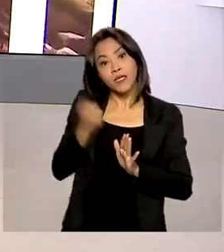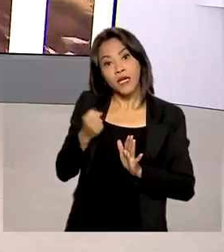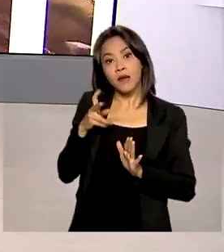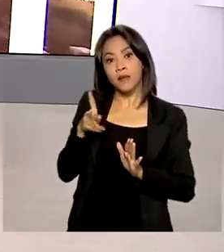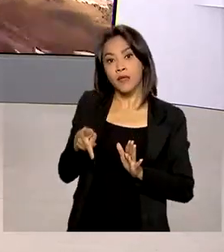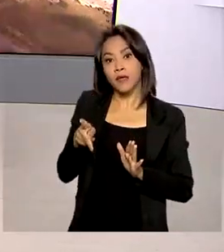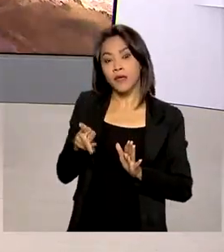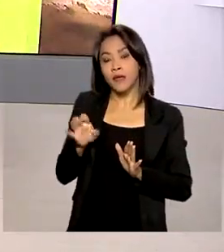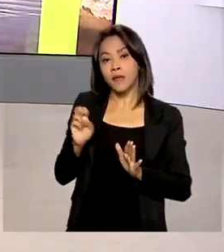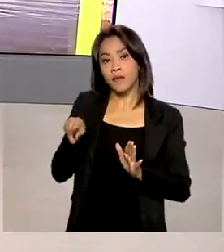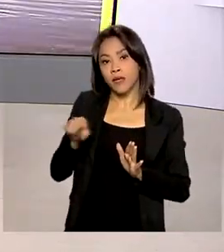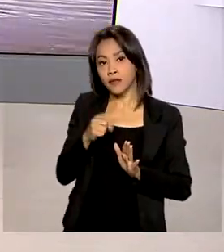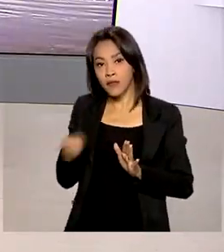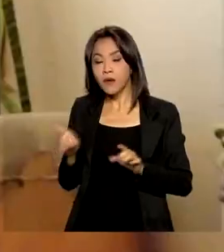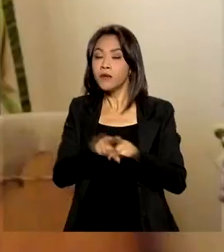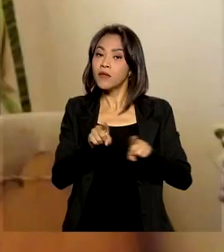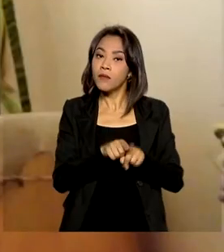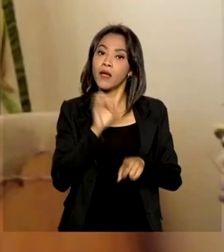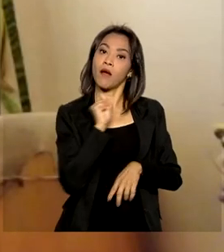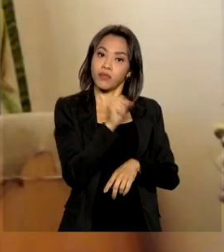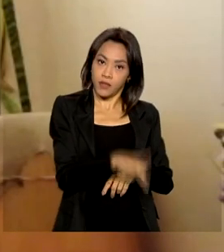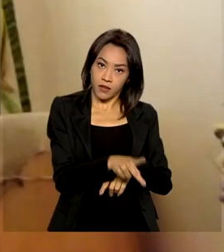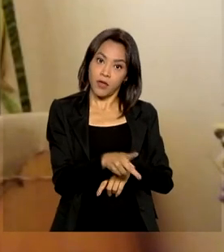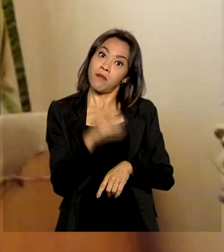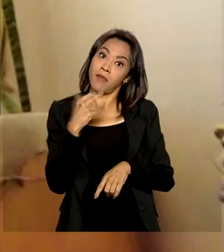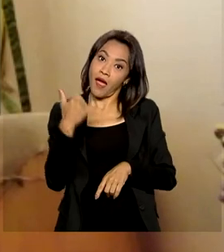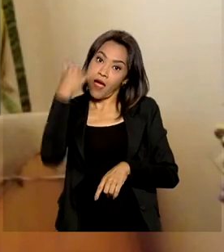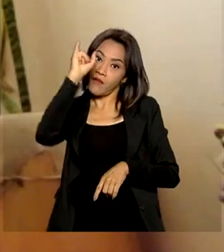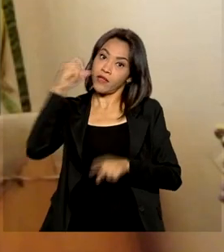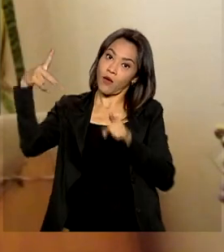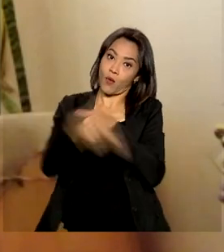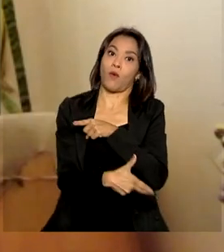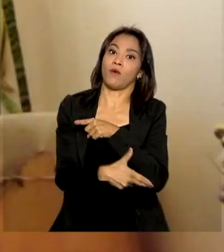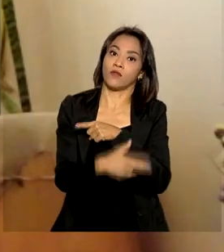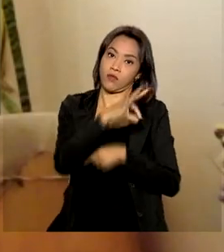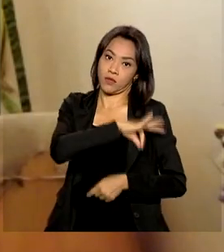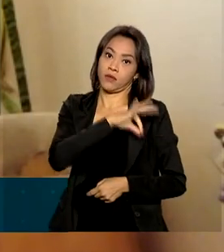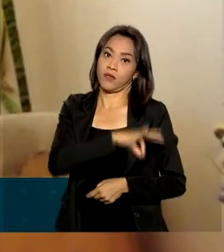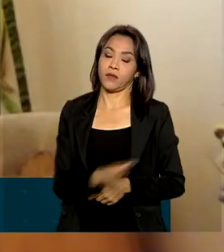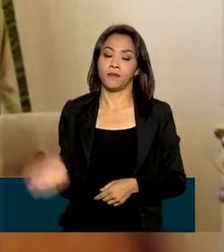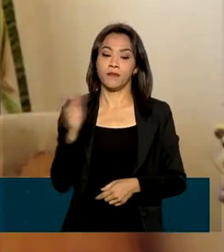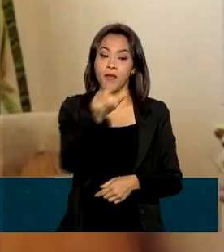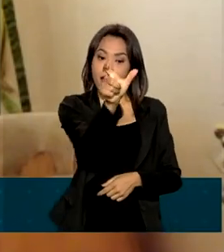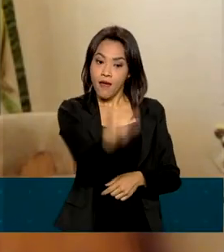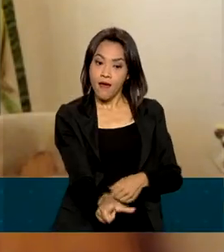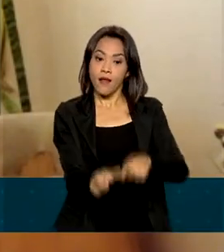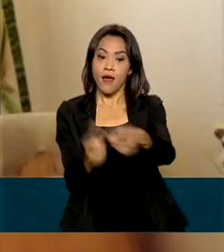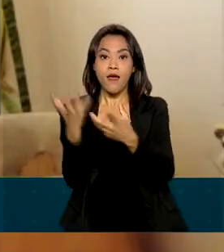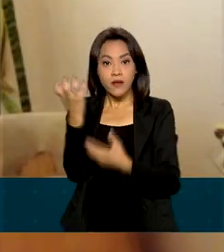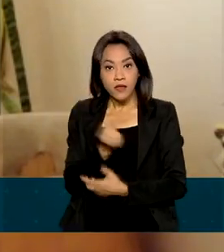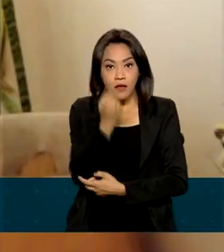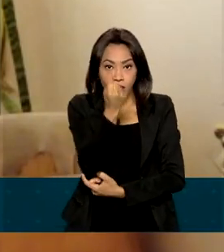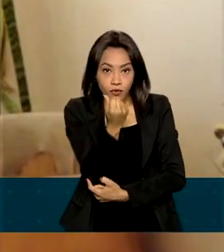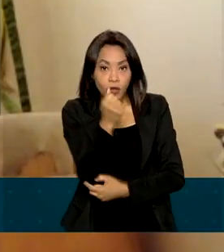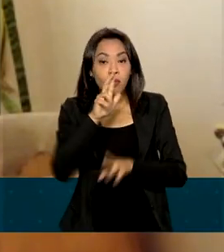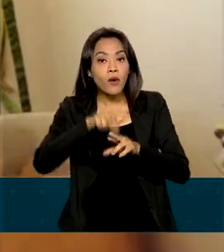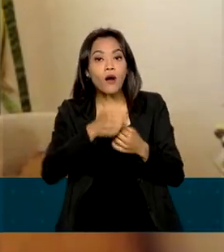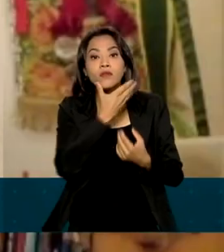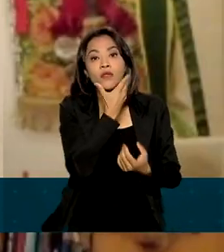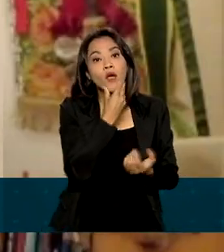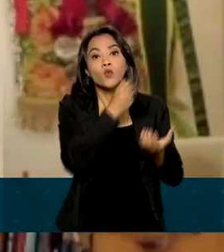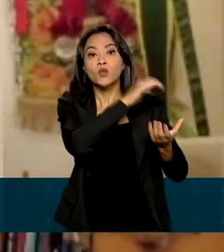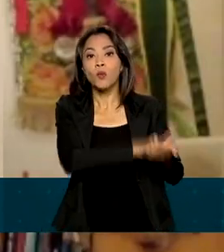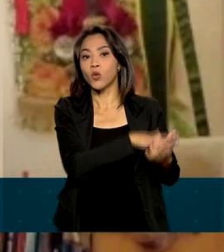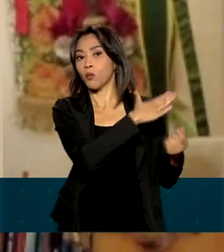pagamento do benefício suspenso. A Nathalie recebe pensão pelo falecimento do marido desde 2013.